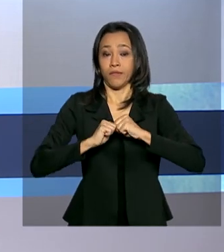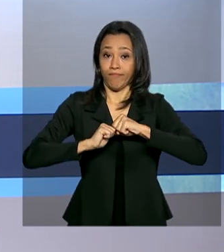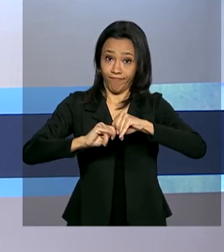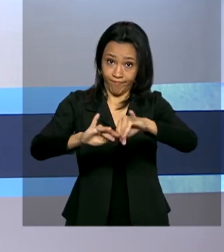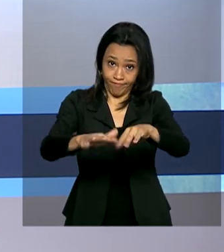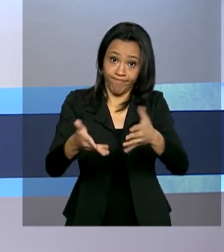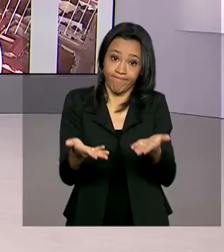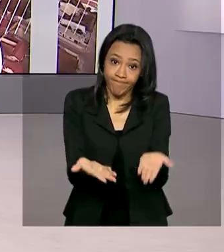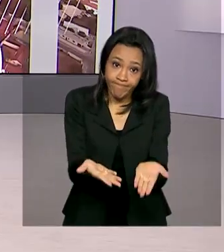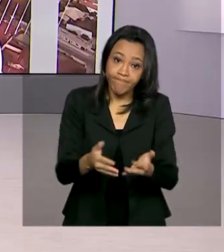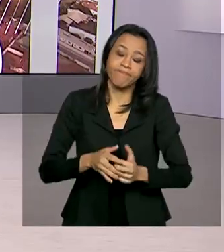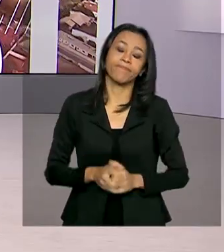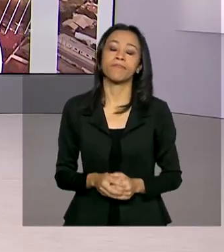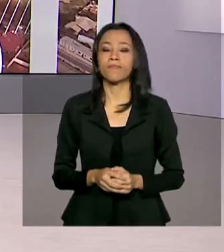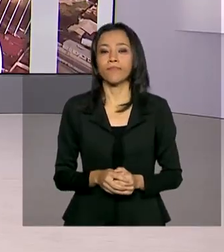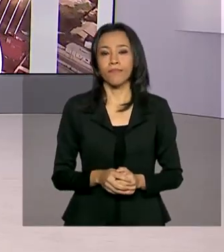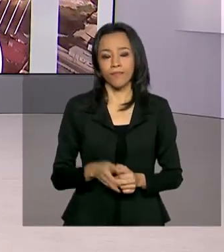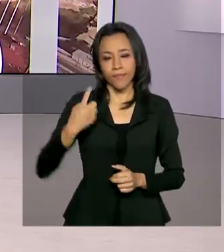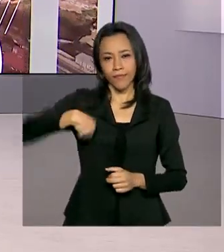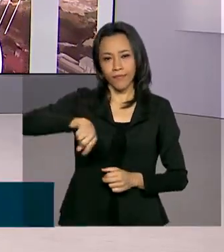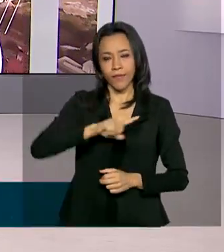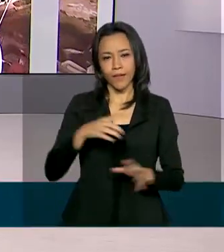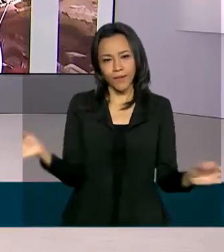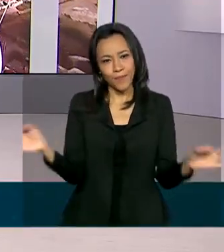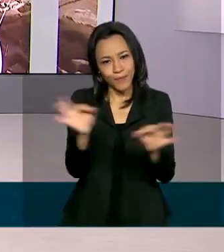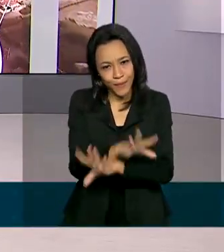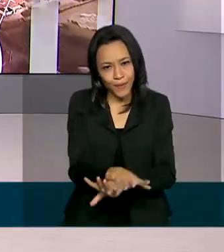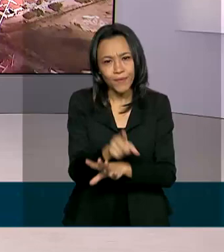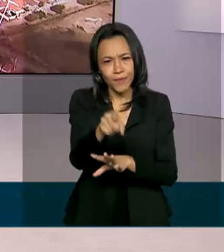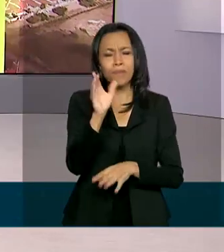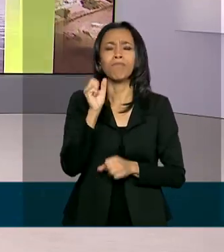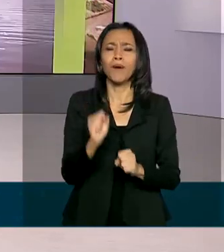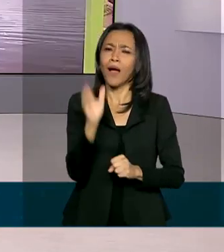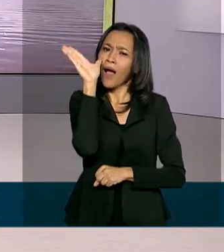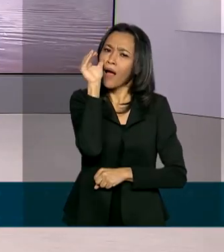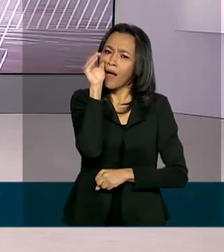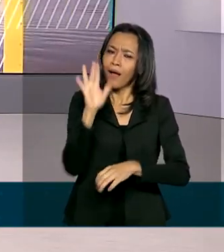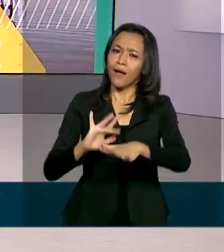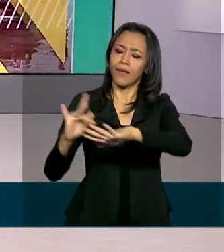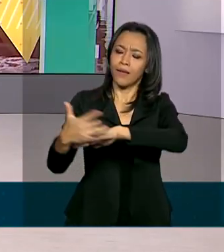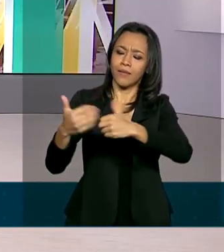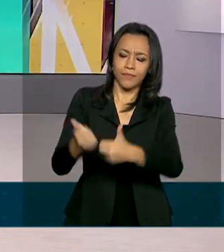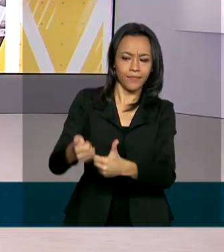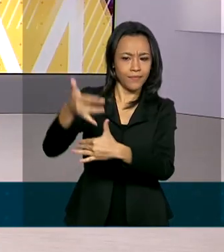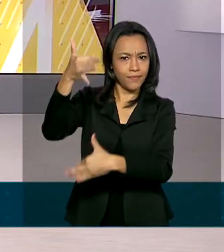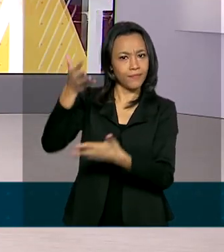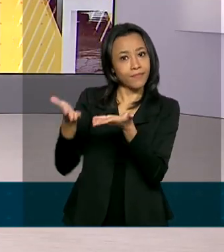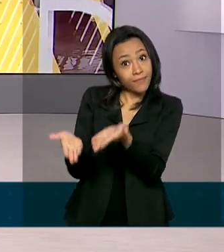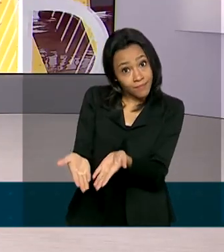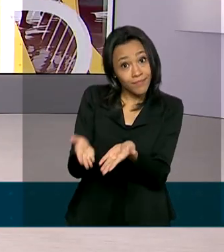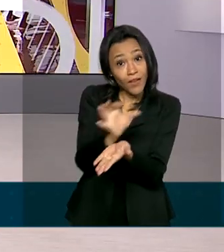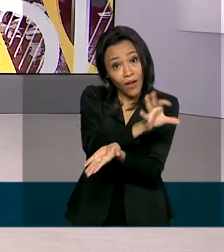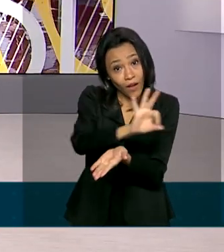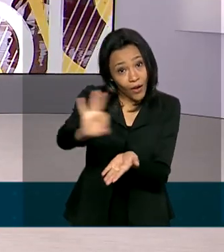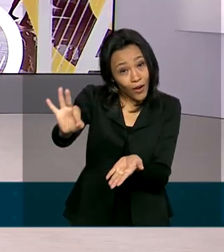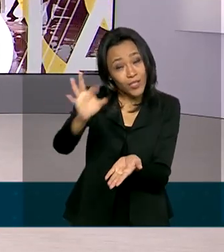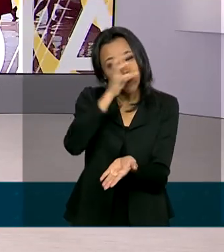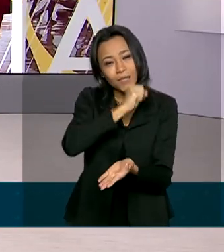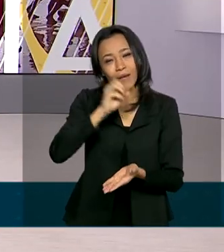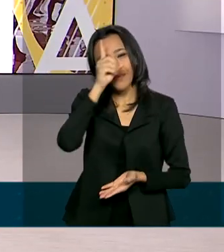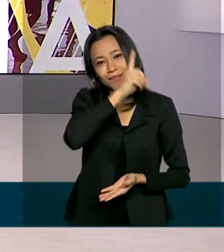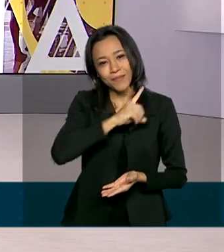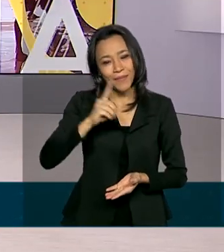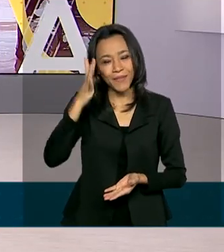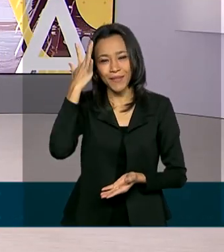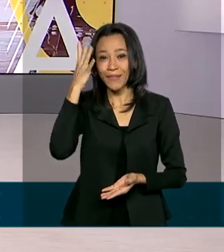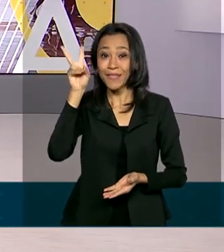novo coronavírus. O Brasil em Dia fica por aqui, você pode nos acompanhar também pelas redes sociais. Ótimo fim de semana para você,